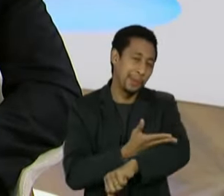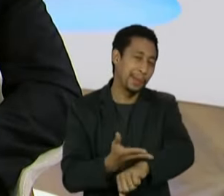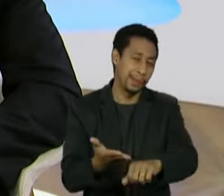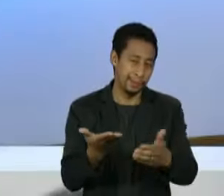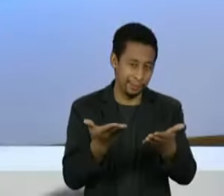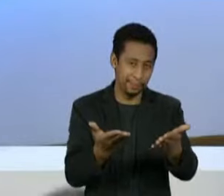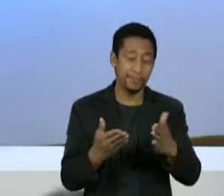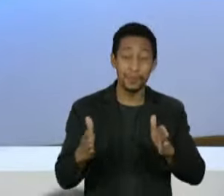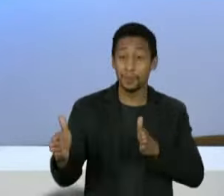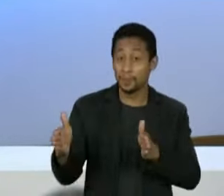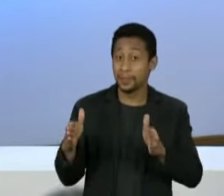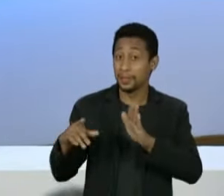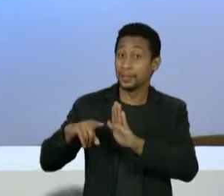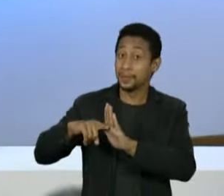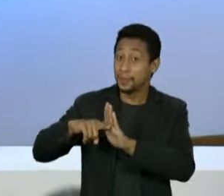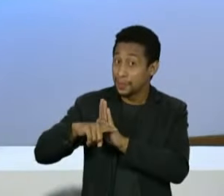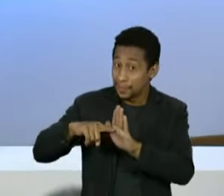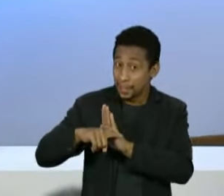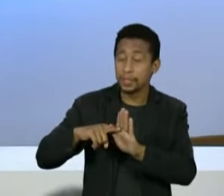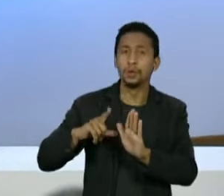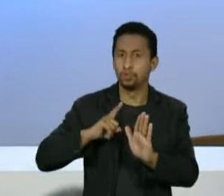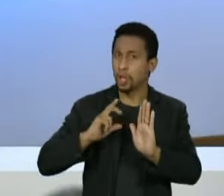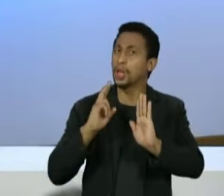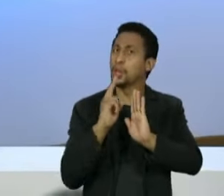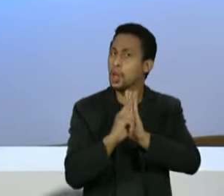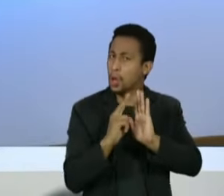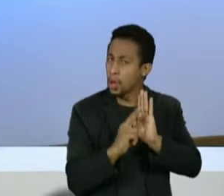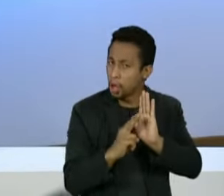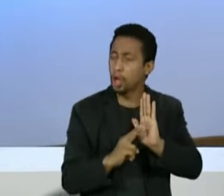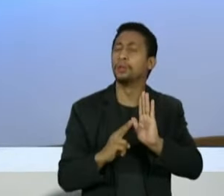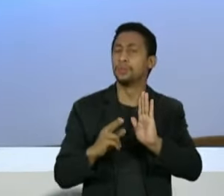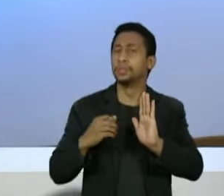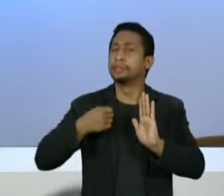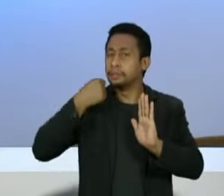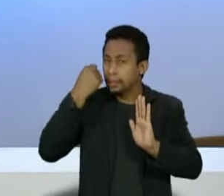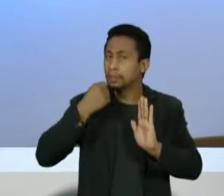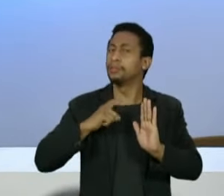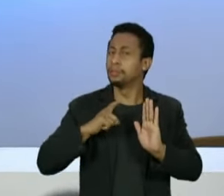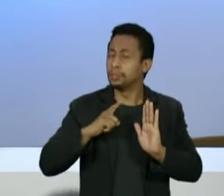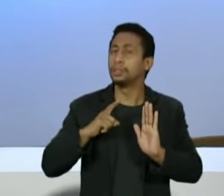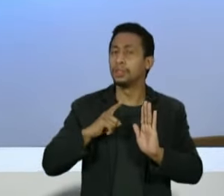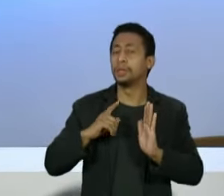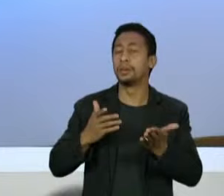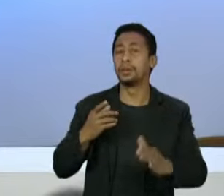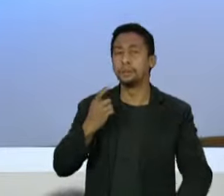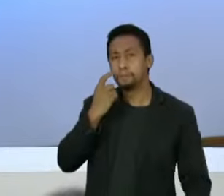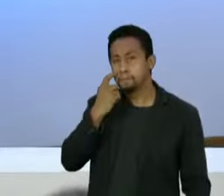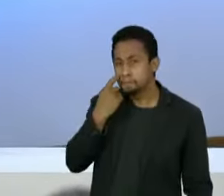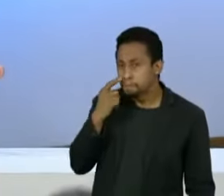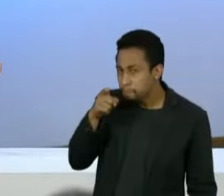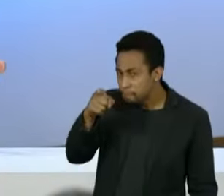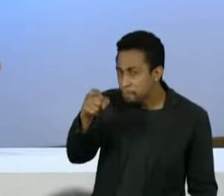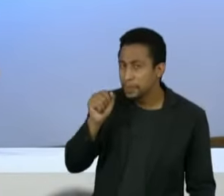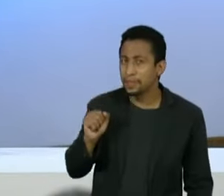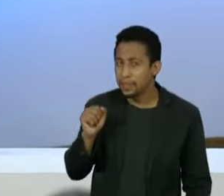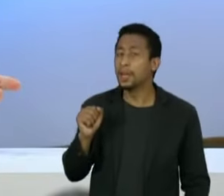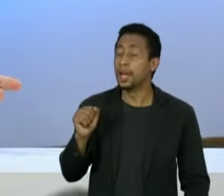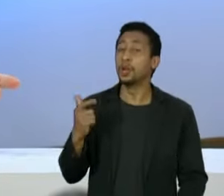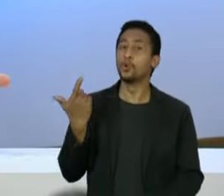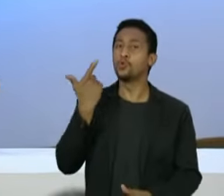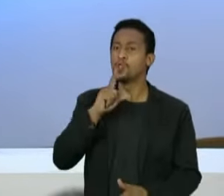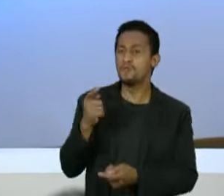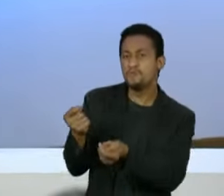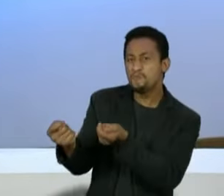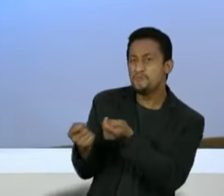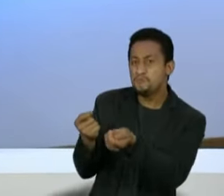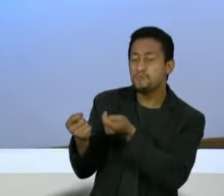Durante a investigação, surgiram alguns nomes de senadores. O próprio senador Davial Columbre surgiu como uma pessoa que conseguiu manter o ex